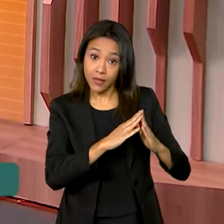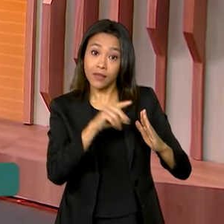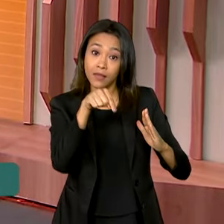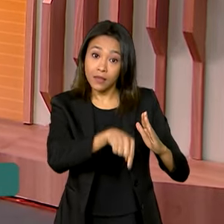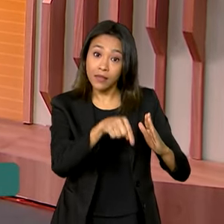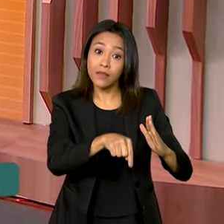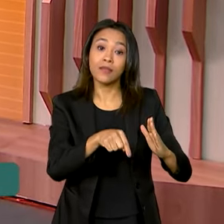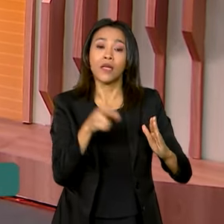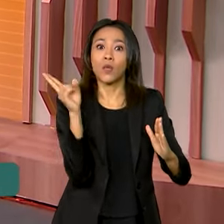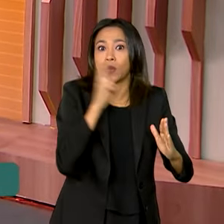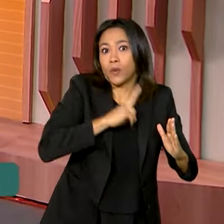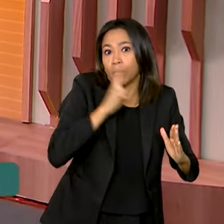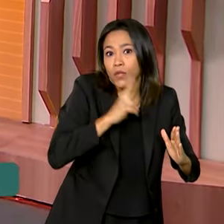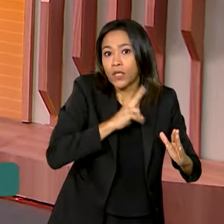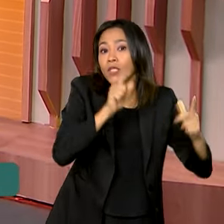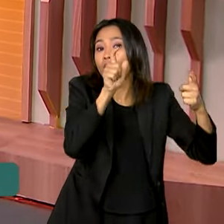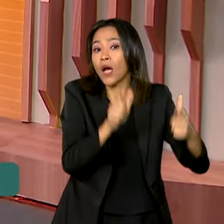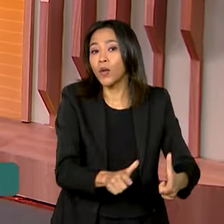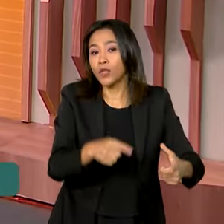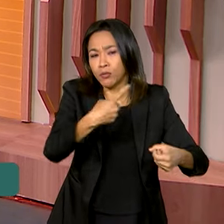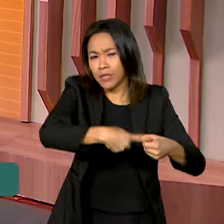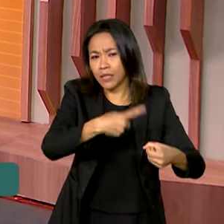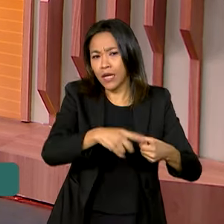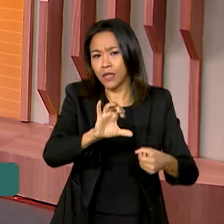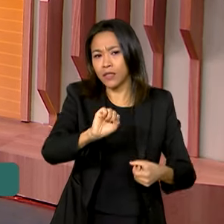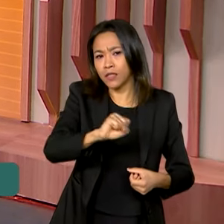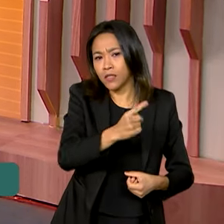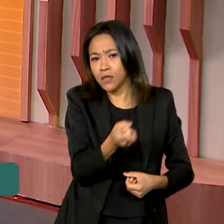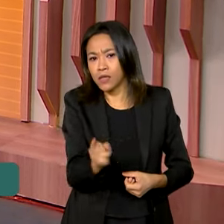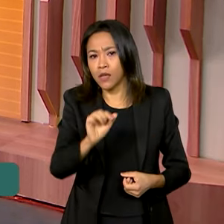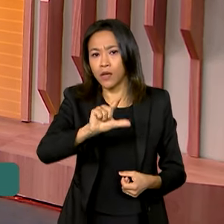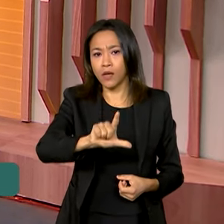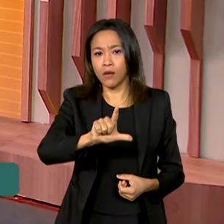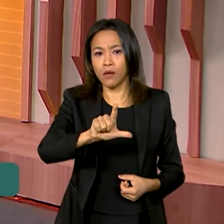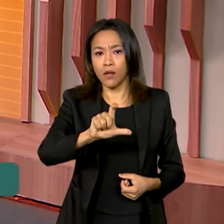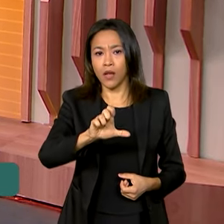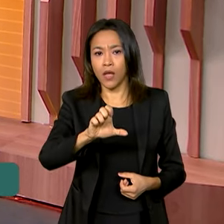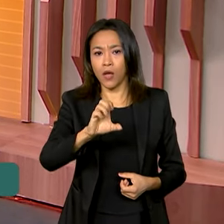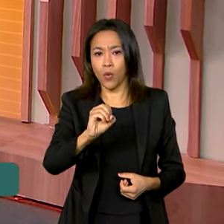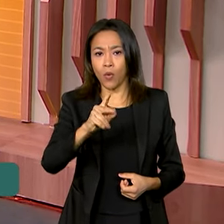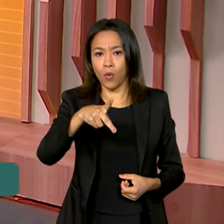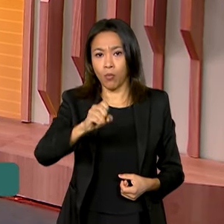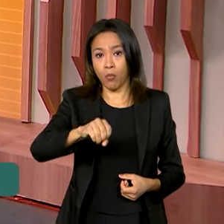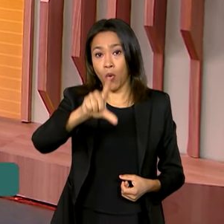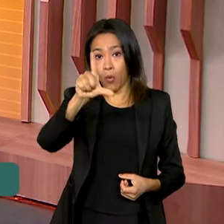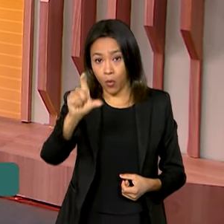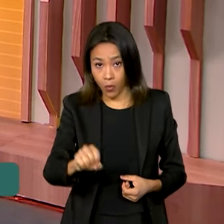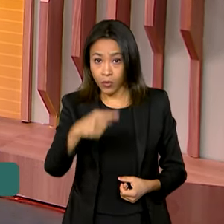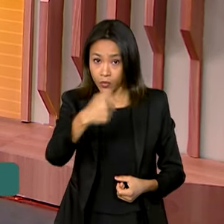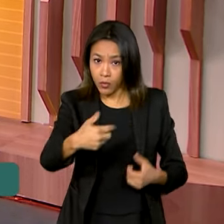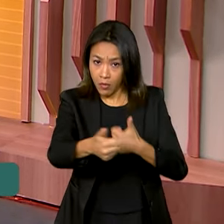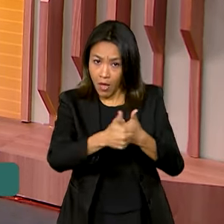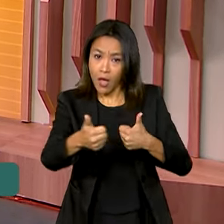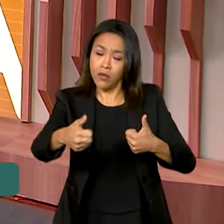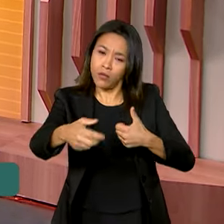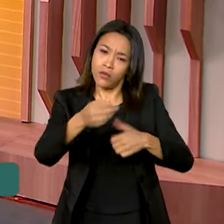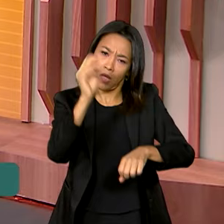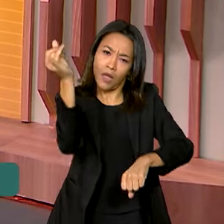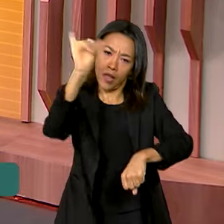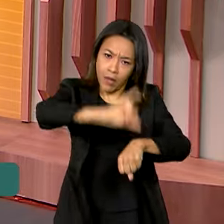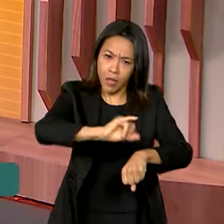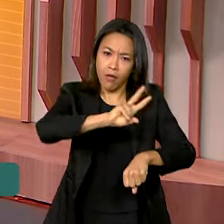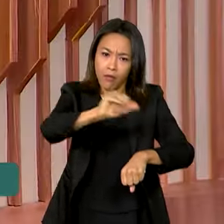Calamidades em São Leopoldo, na região metropolitana de Porto Alegre. As novas moradias vão atender 800